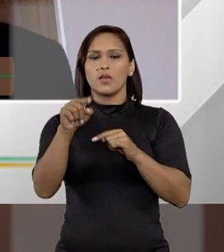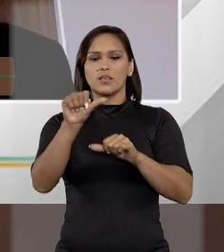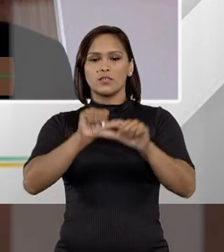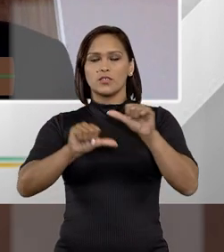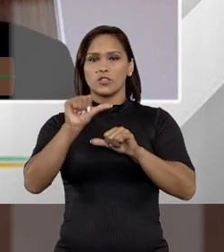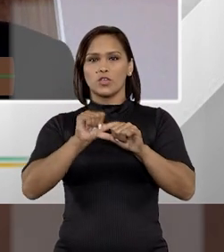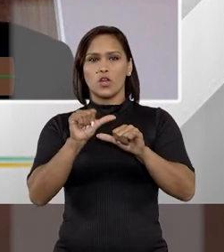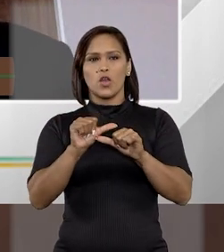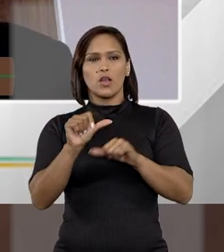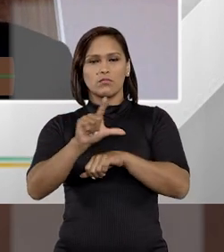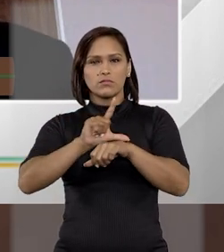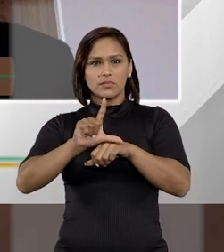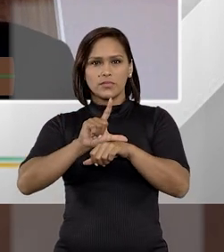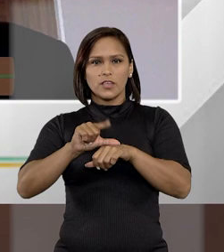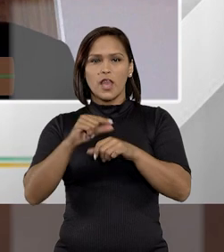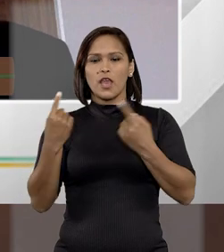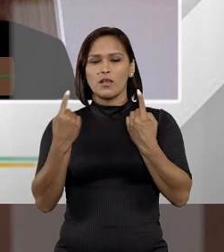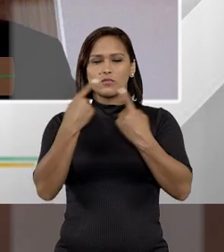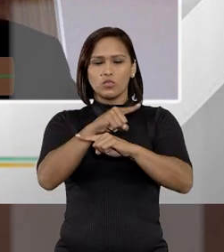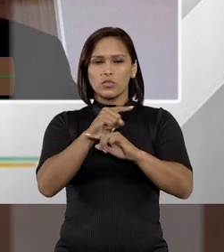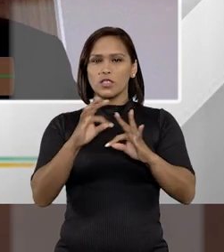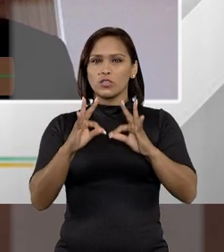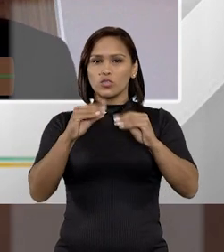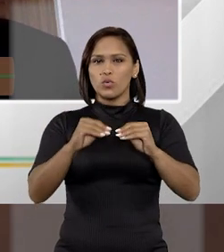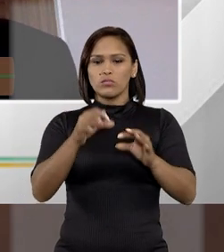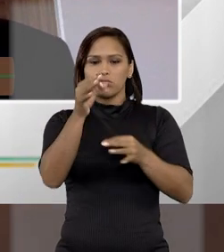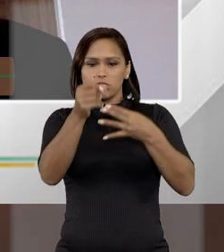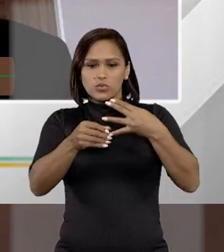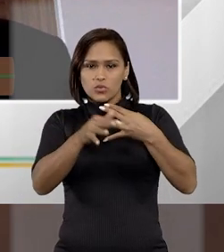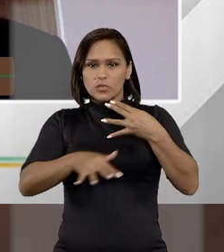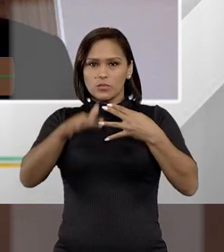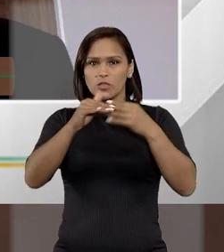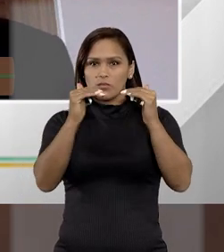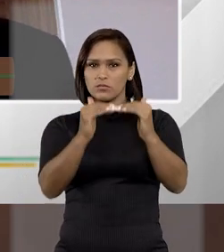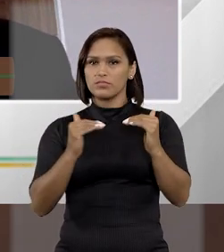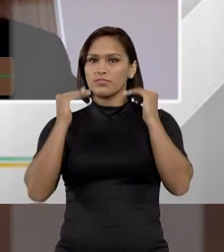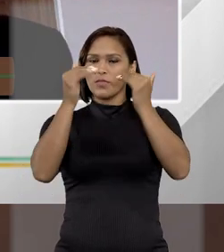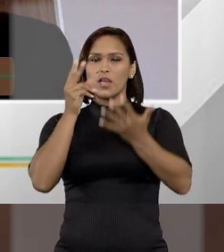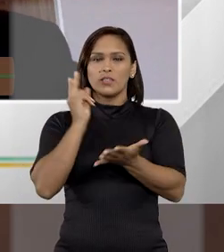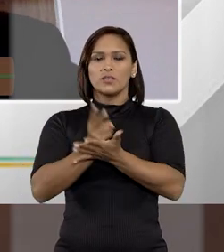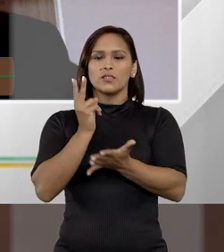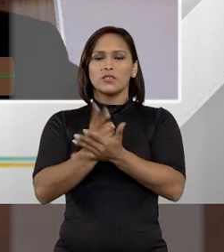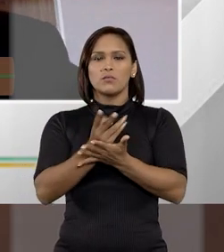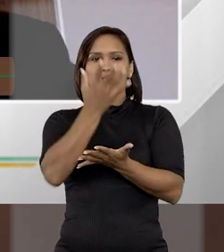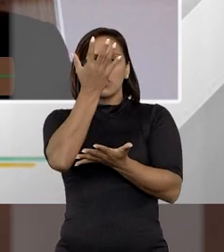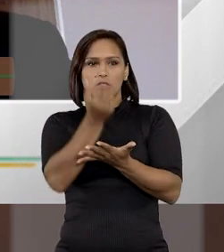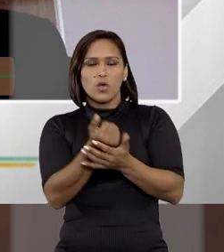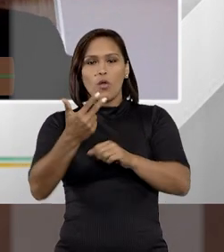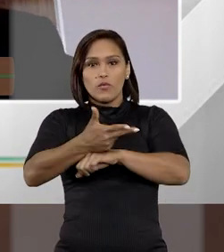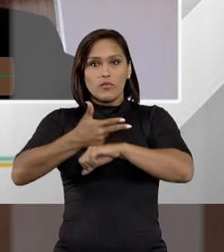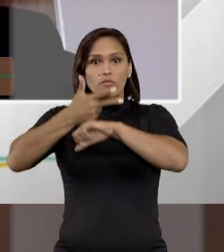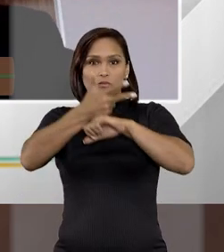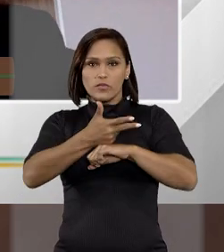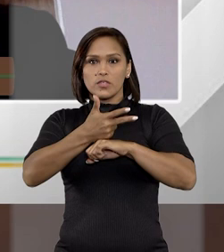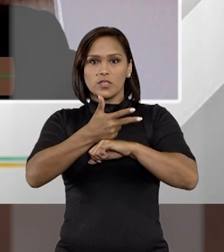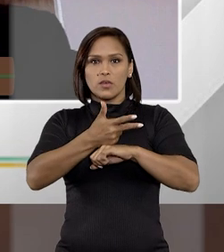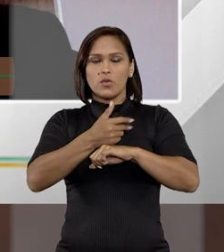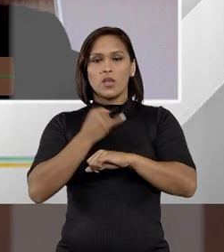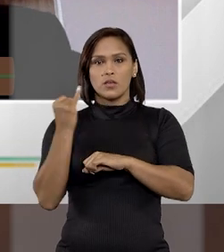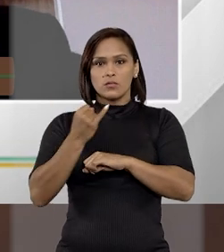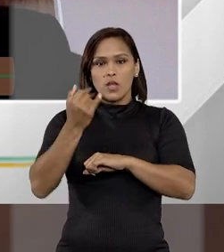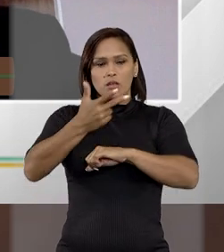alteração legislativa, ela contraria frotalmente a jurisprudência dos tribunais superiores, que sempre considerou uma gravação